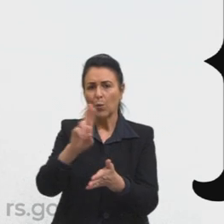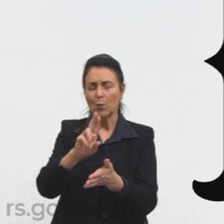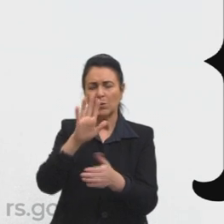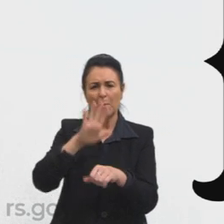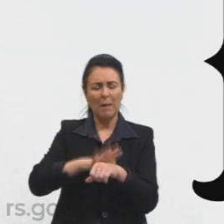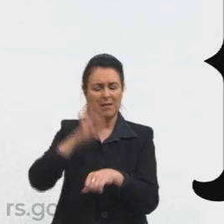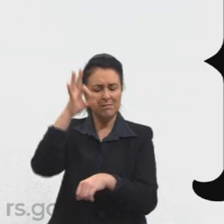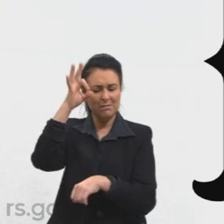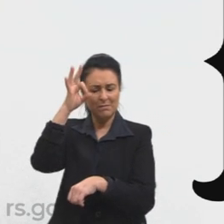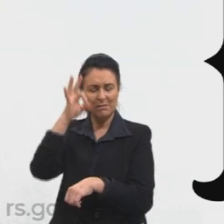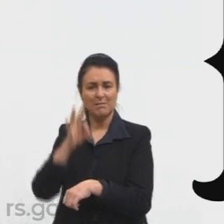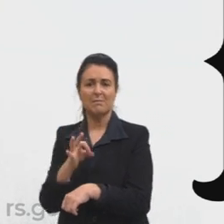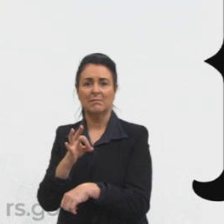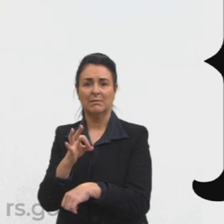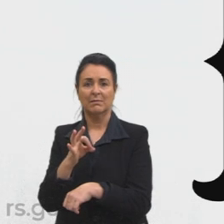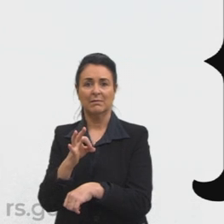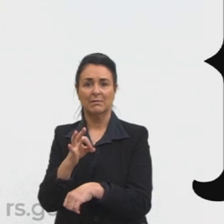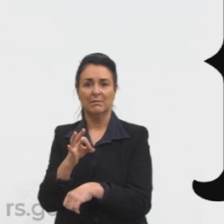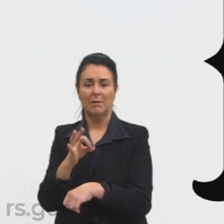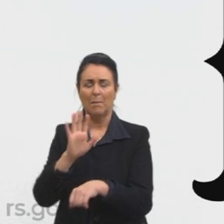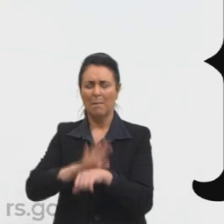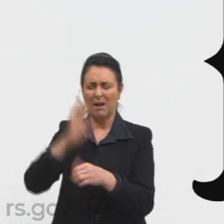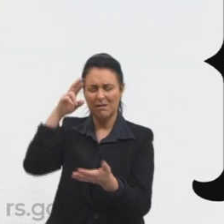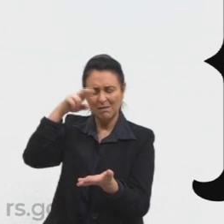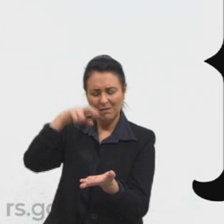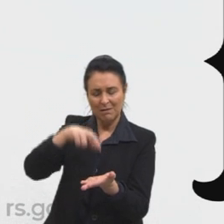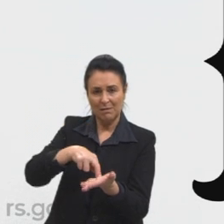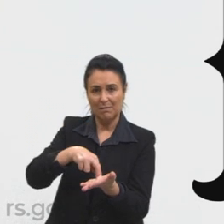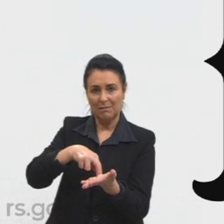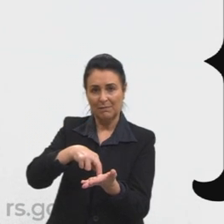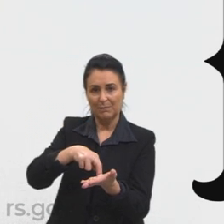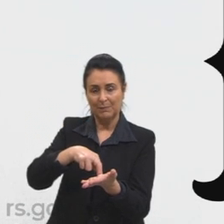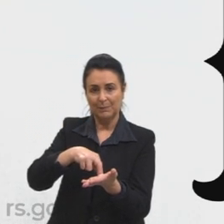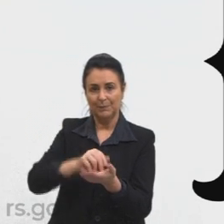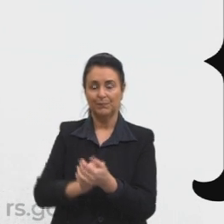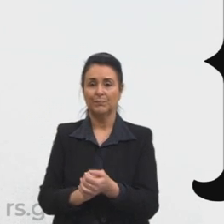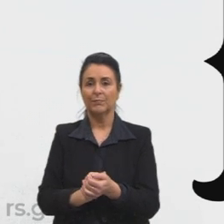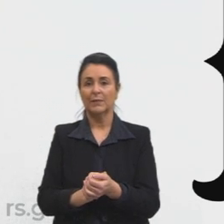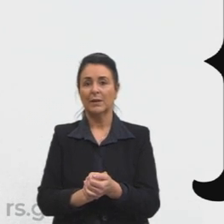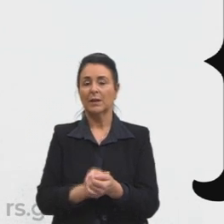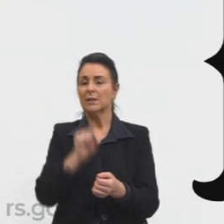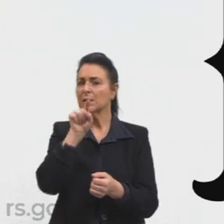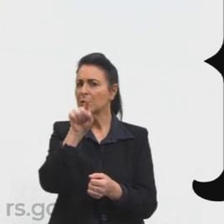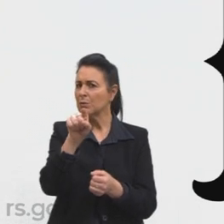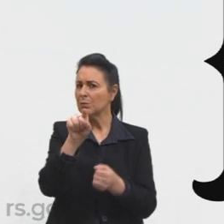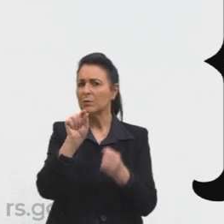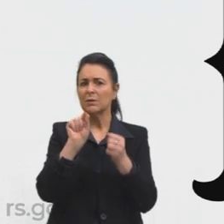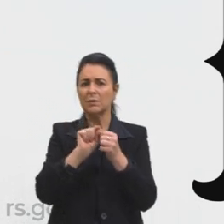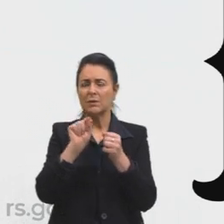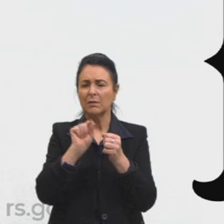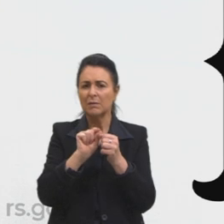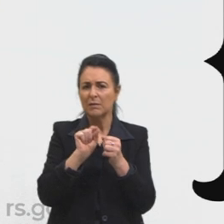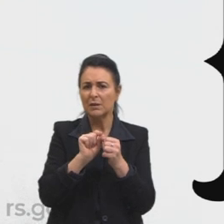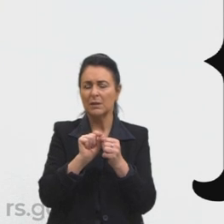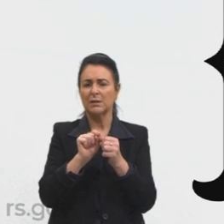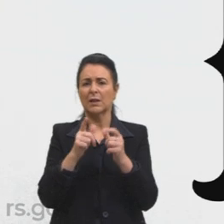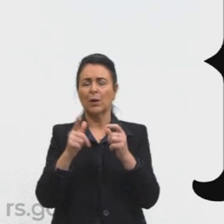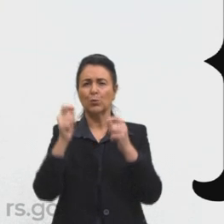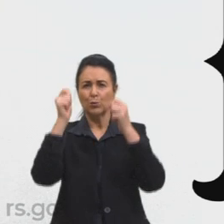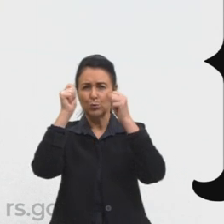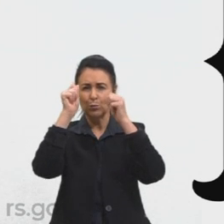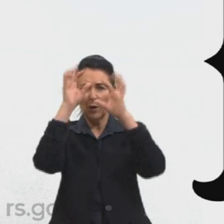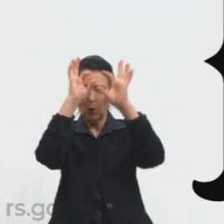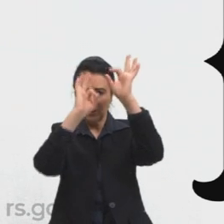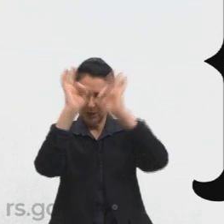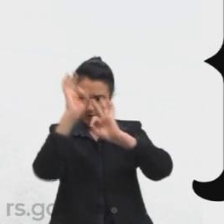mais real tá então isso daqui se vocês estão fazendo aí um fluxograma um mapa mental uma